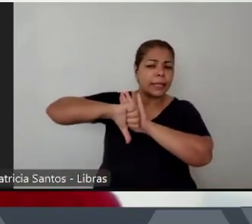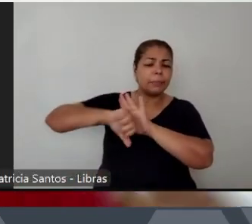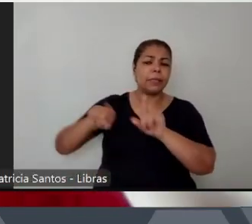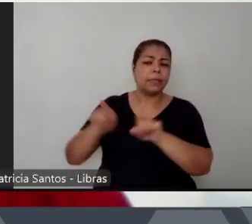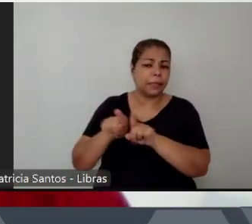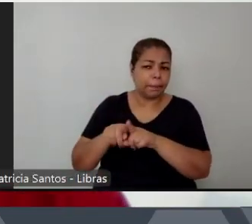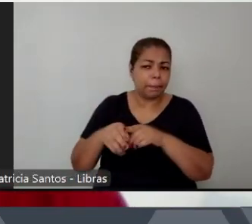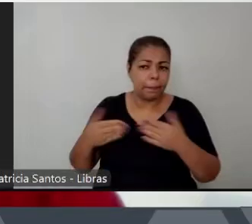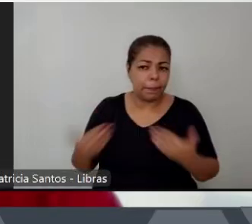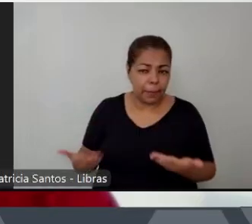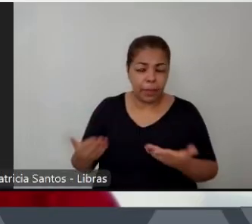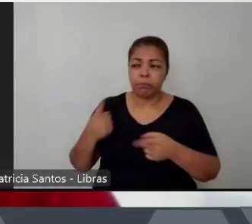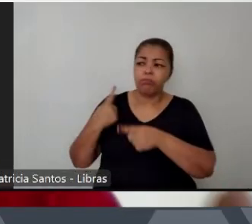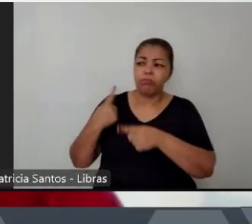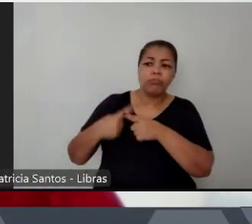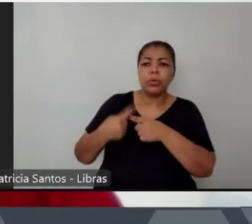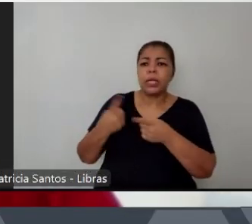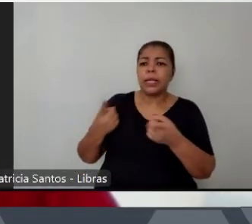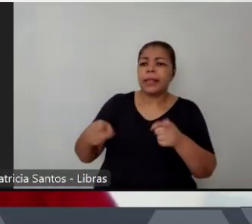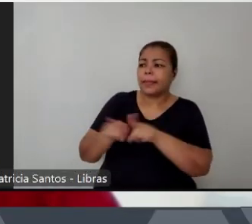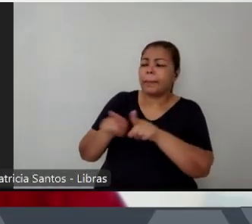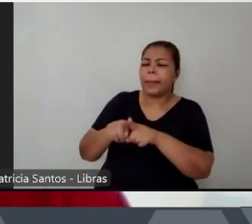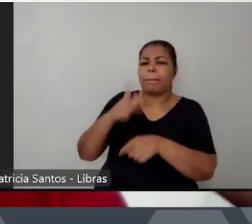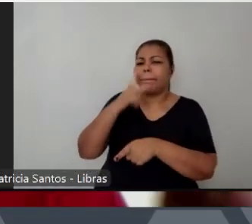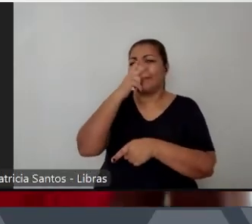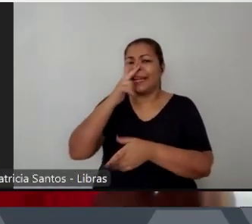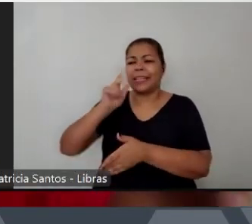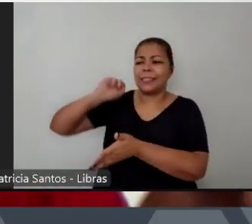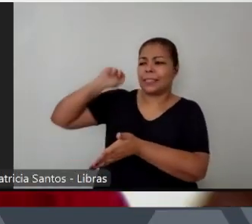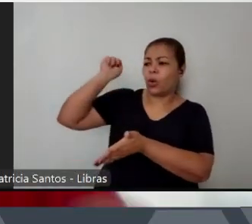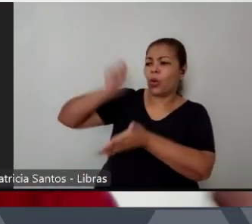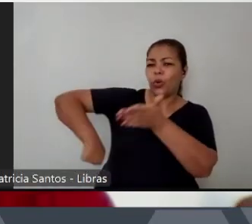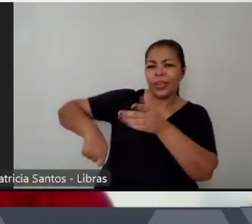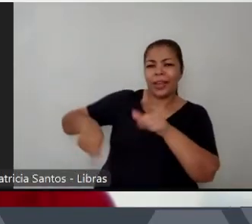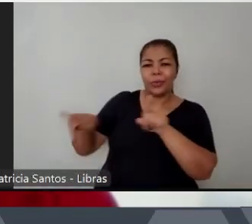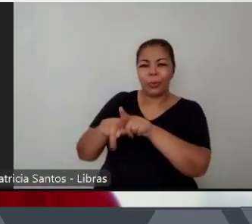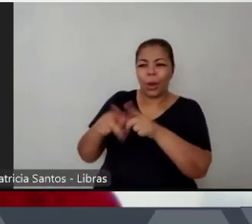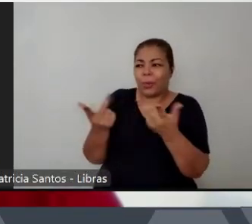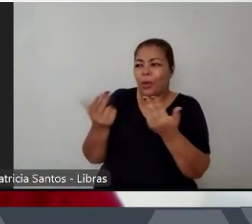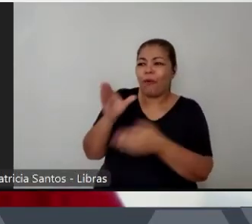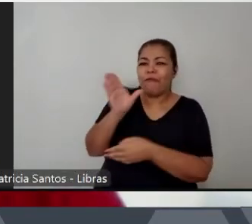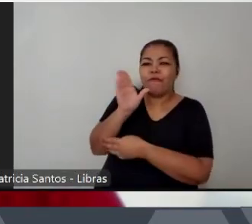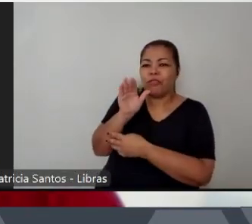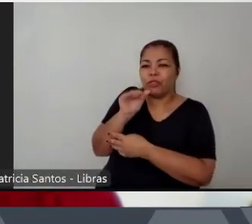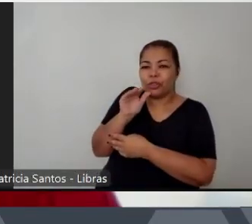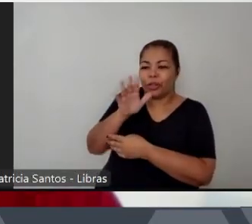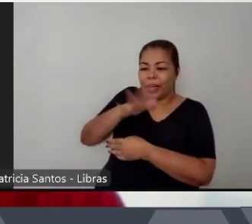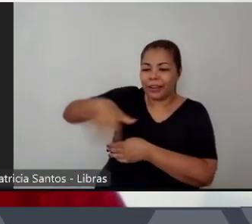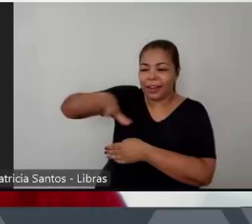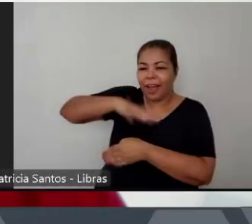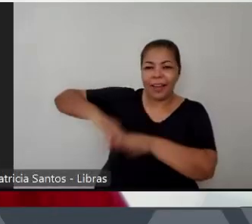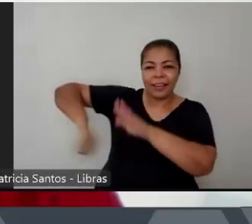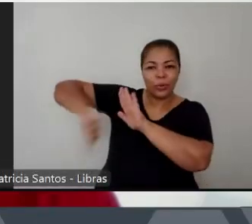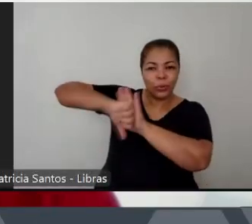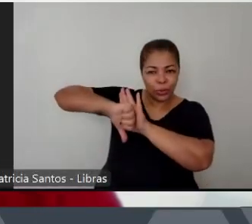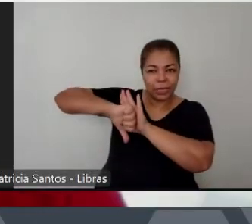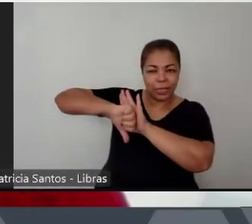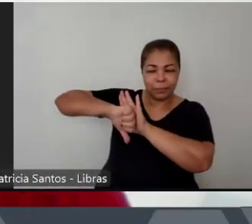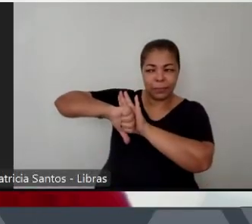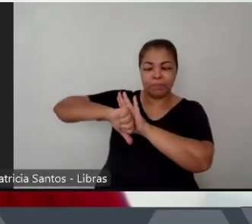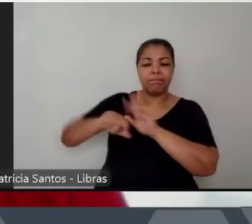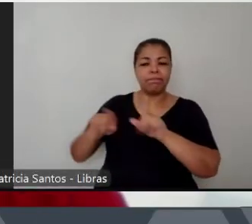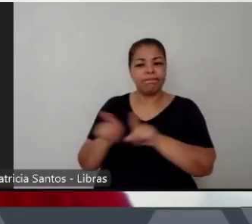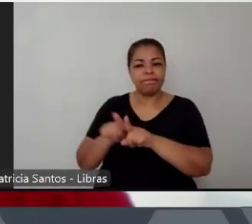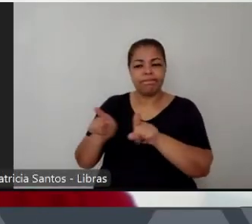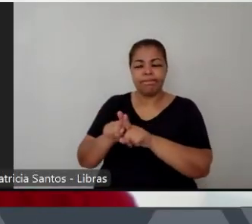e que contrata a mão de obra para trabalhar e você entender o funcionamento dessa indústria para fragilizá-la